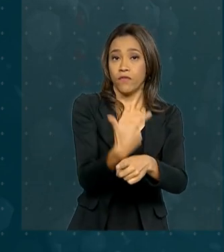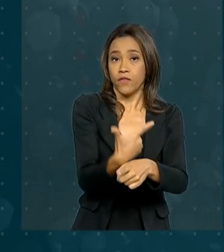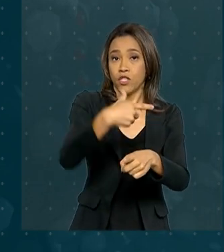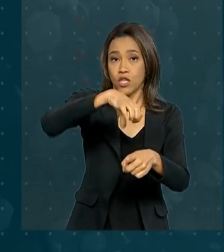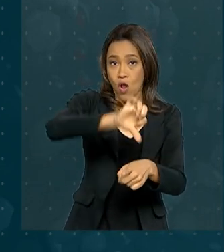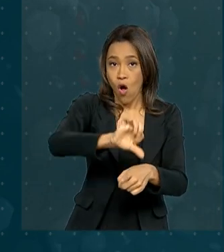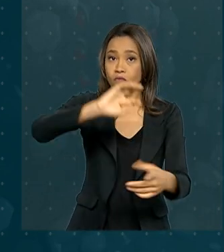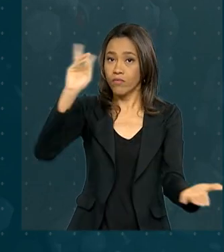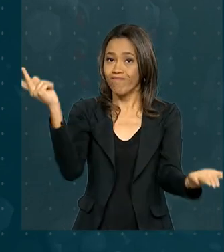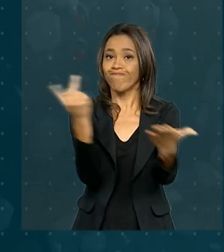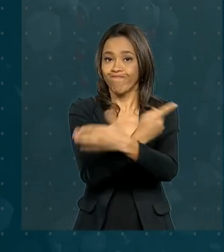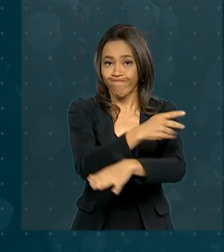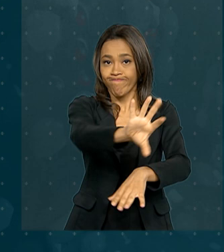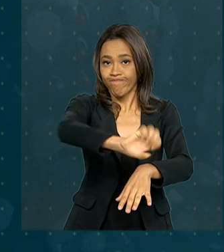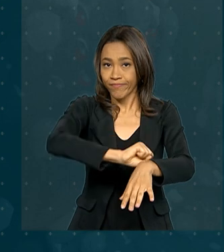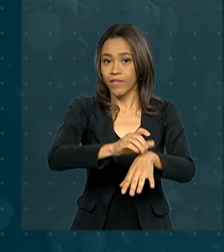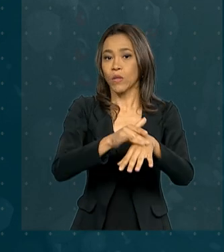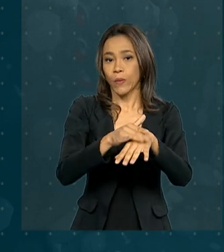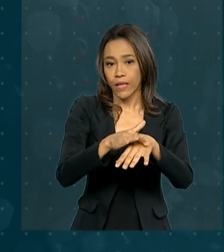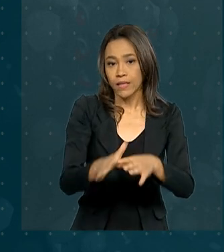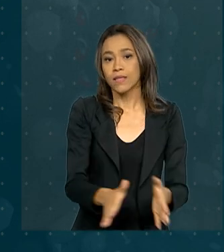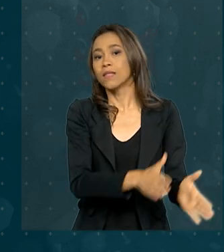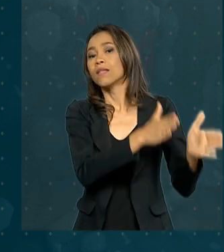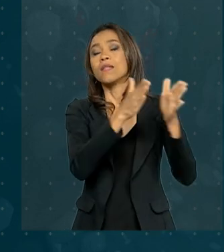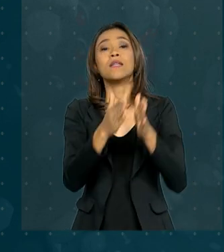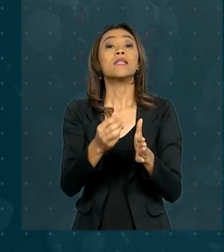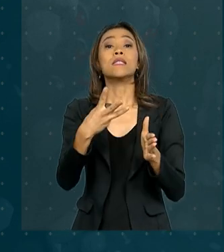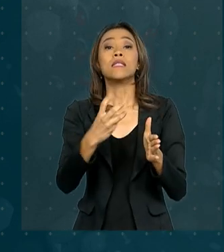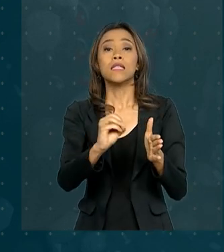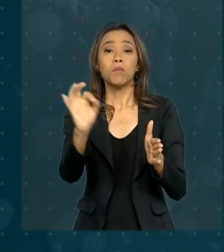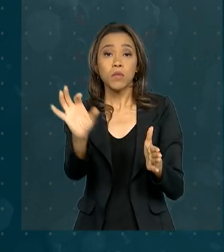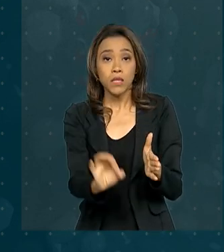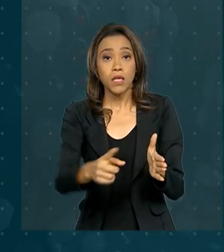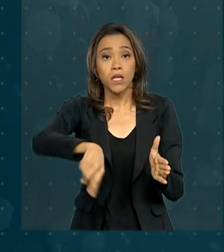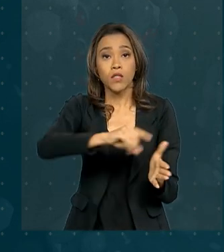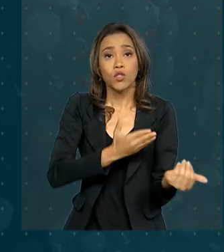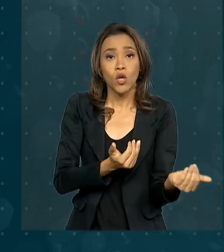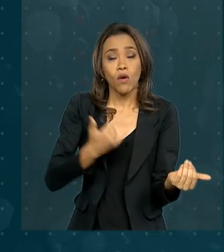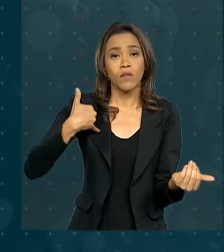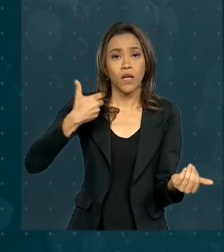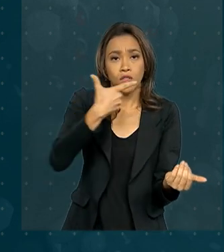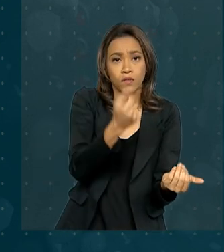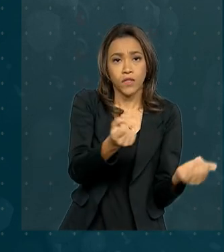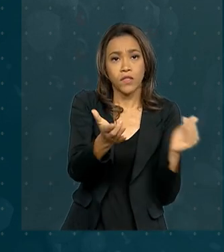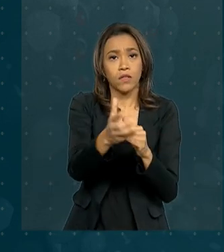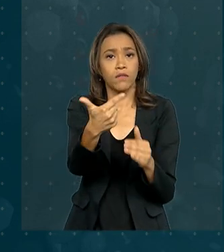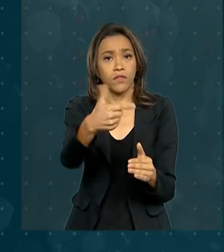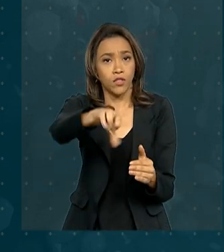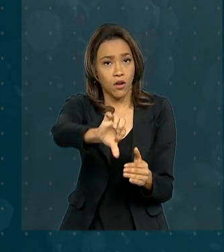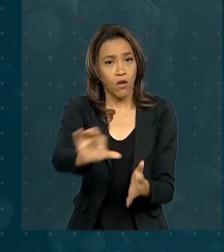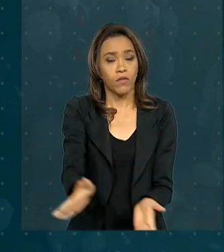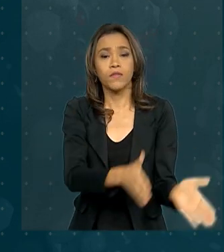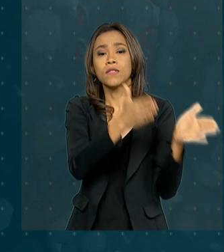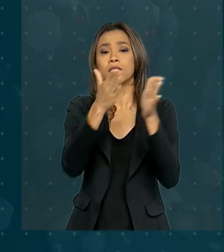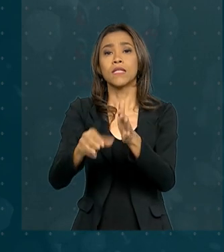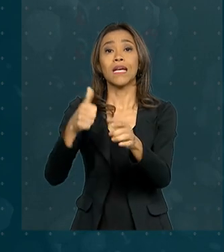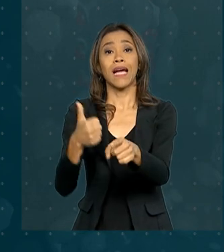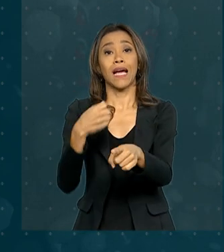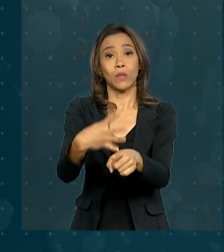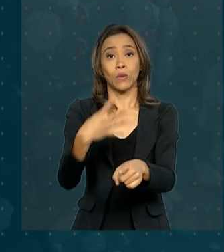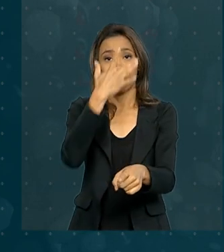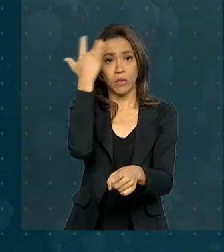sarampo confirmados, 30% deles em jovens de 20 a 29 anos. 14 pessoas